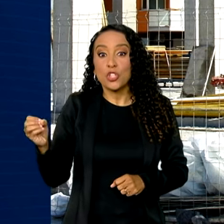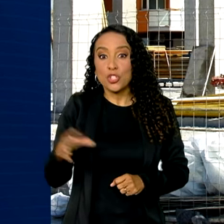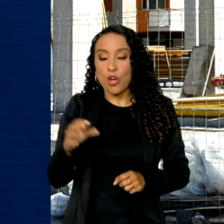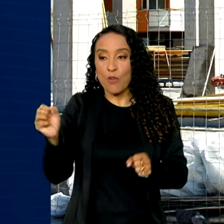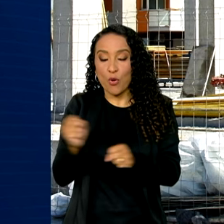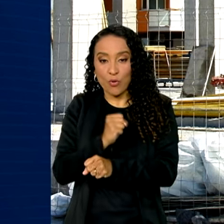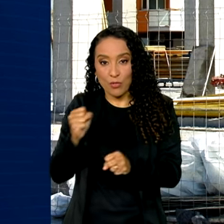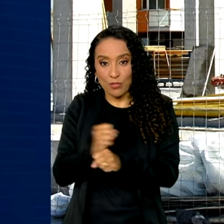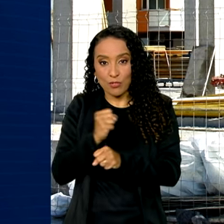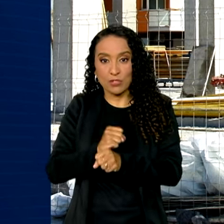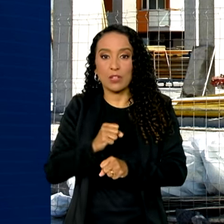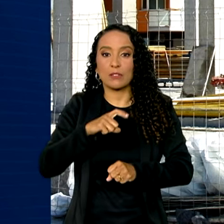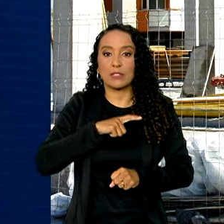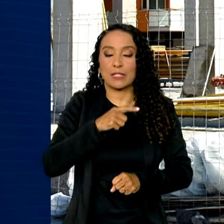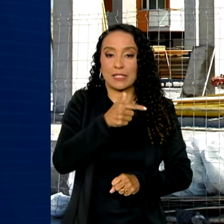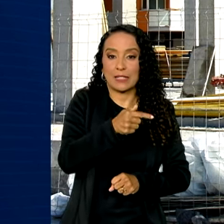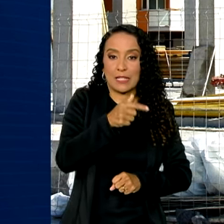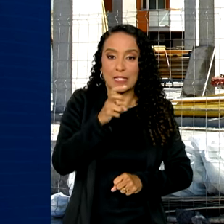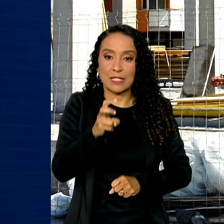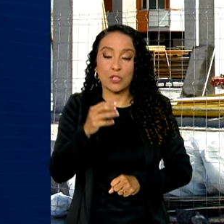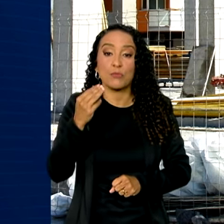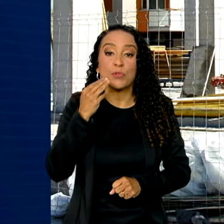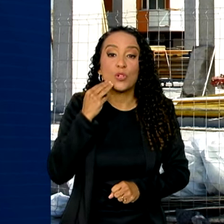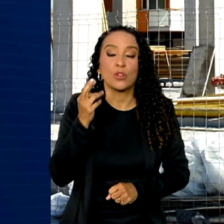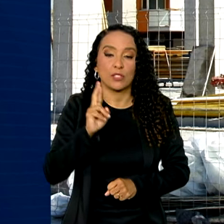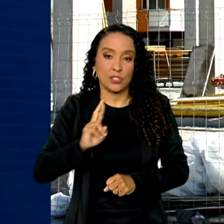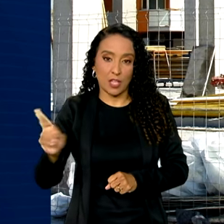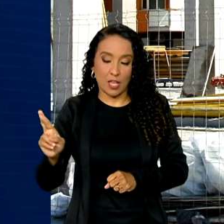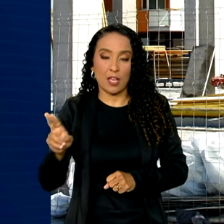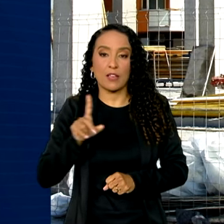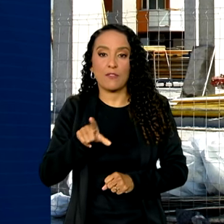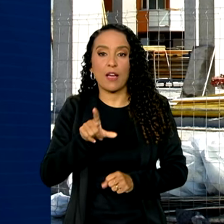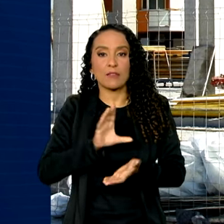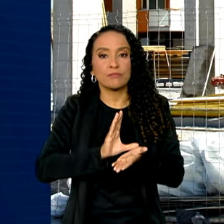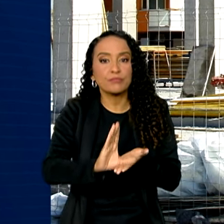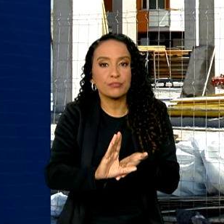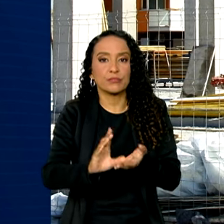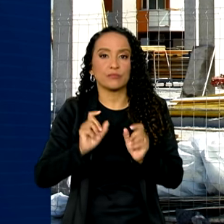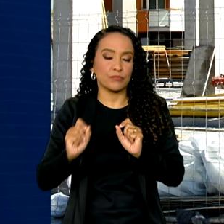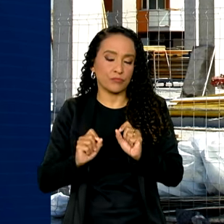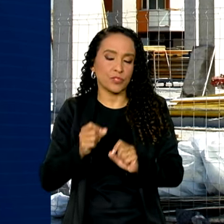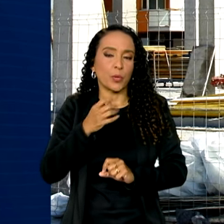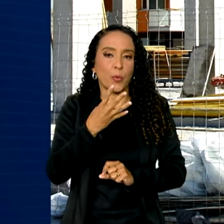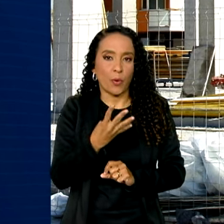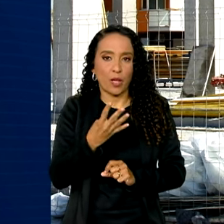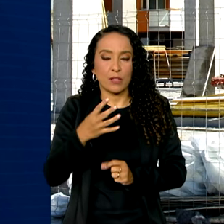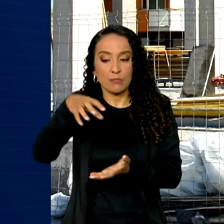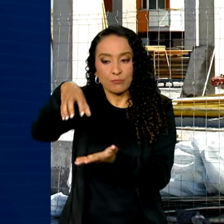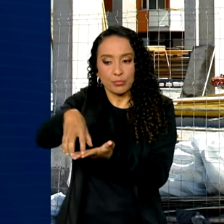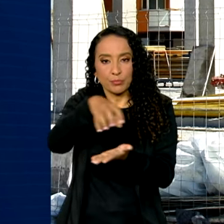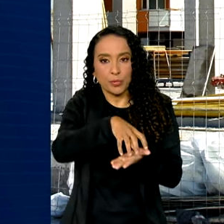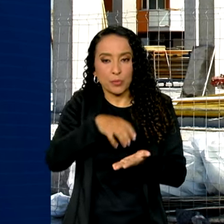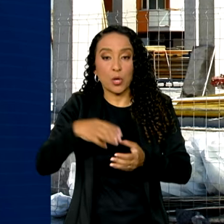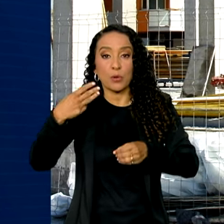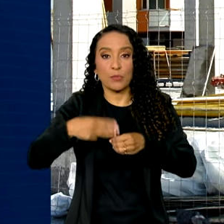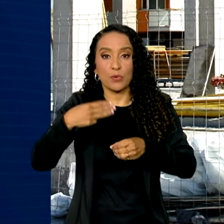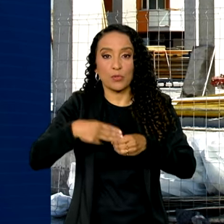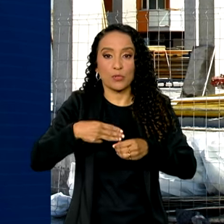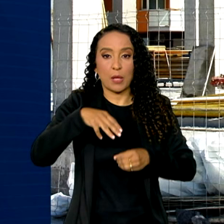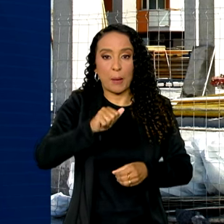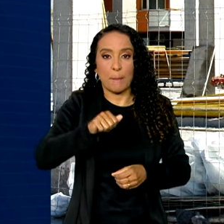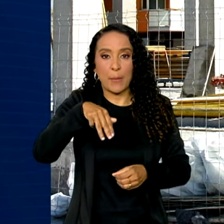construções, 75 milhões de reais serão empregados em quatro campi nos municípios de